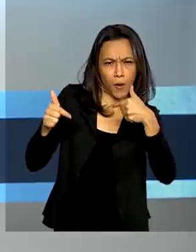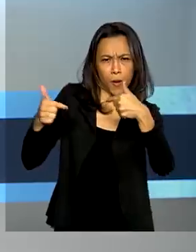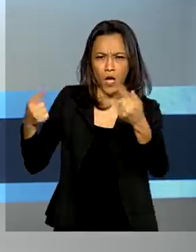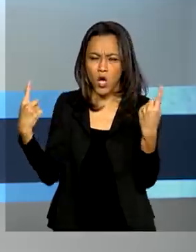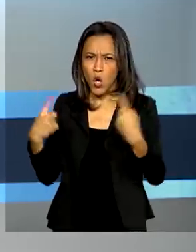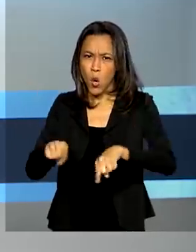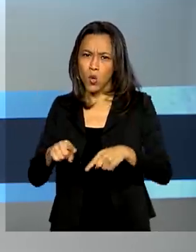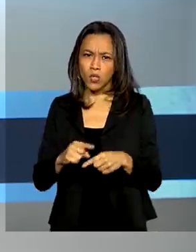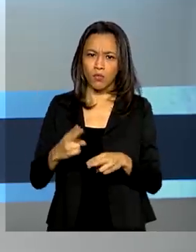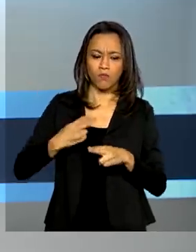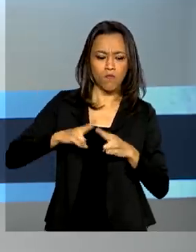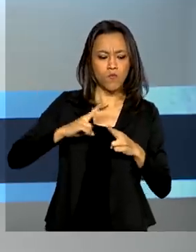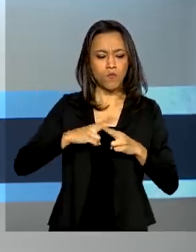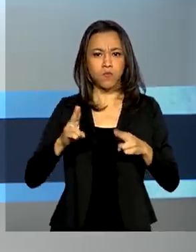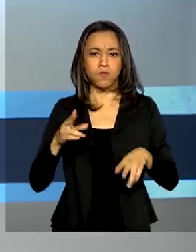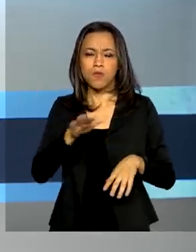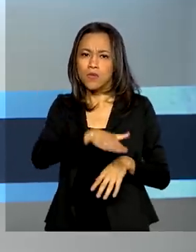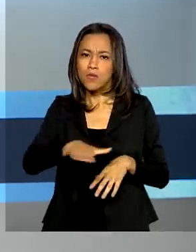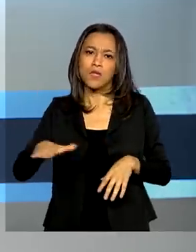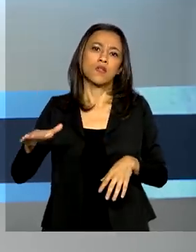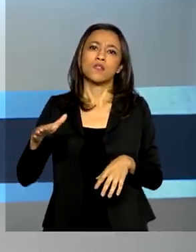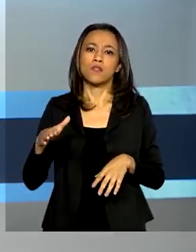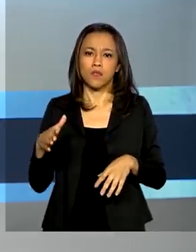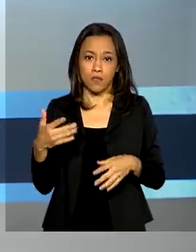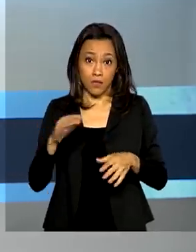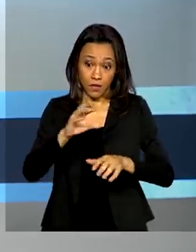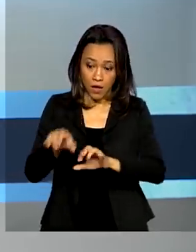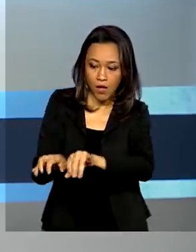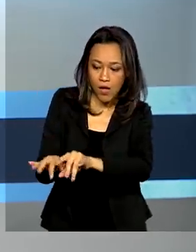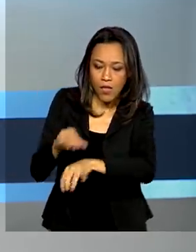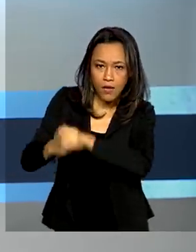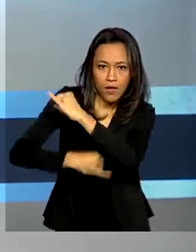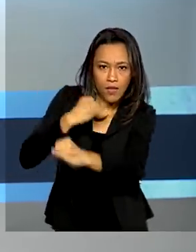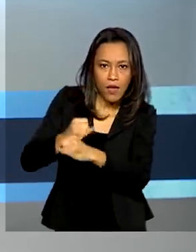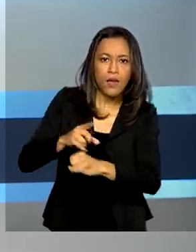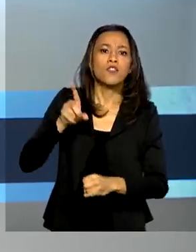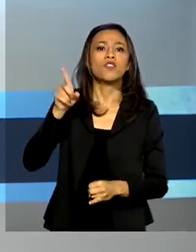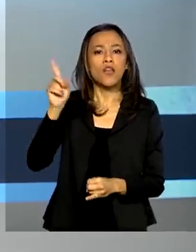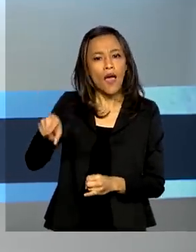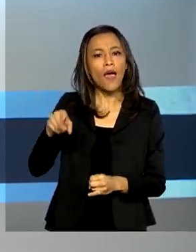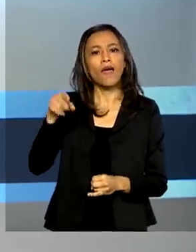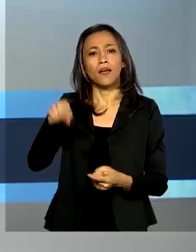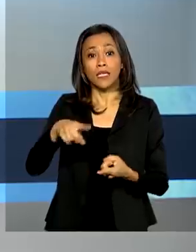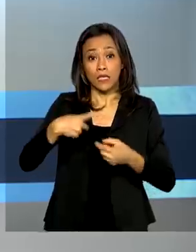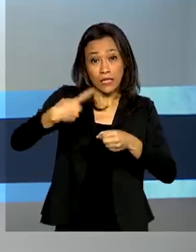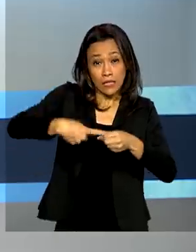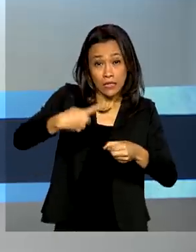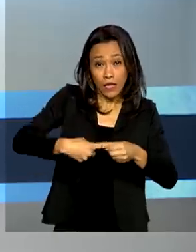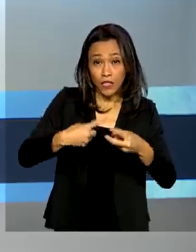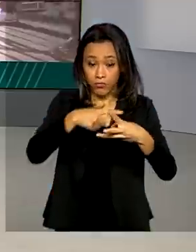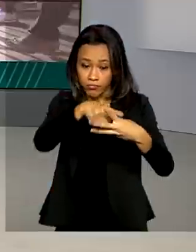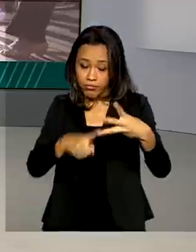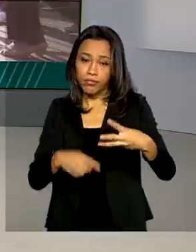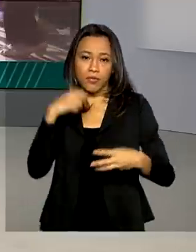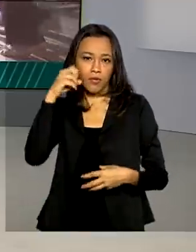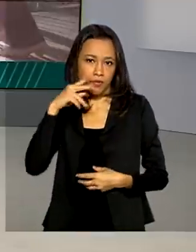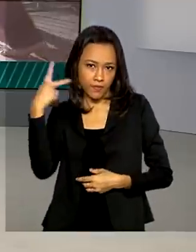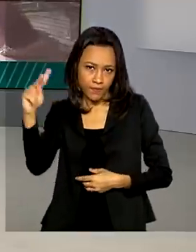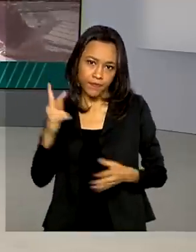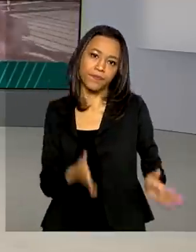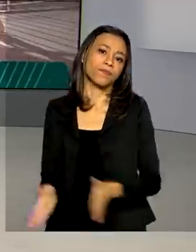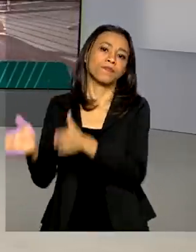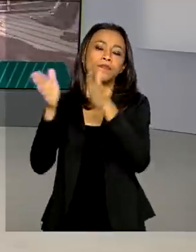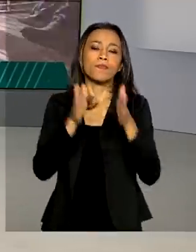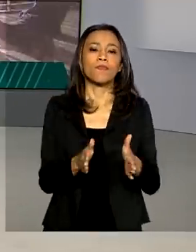pornografia infanto-juvenil na internet. A operação é realizada em Natal, Extremos e Mossoró. O